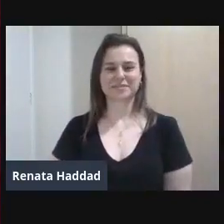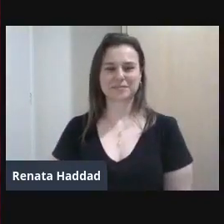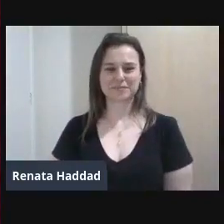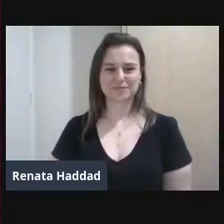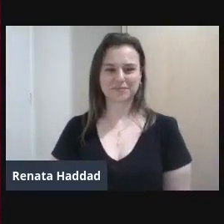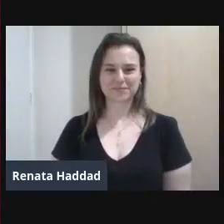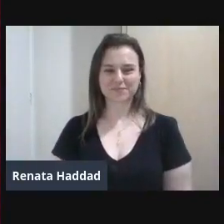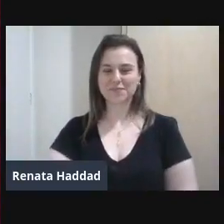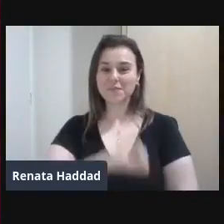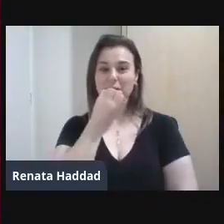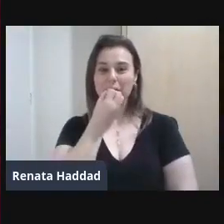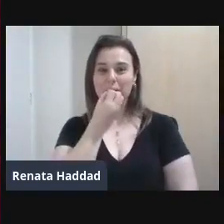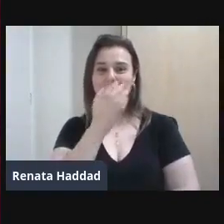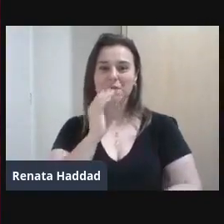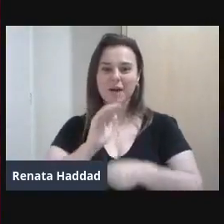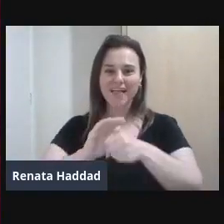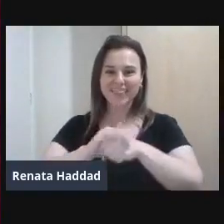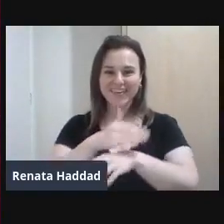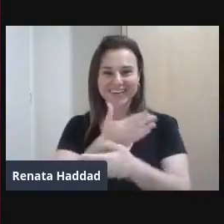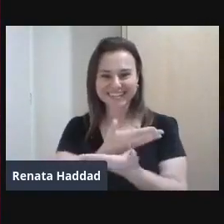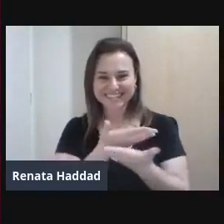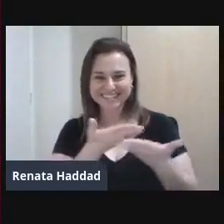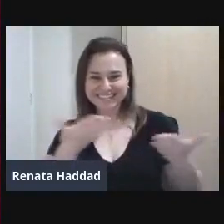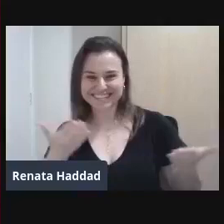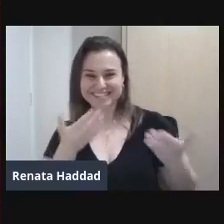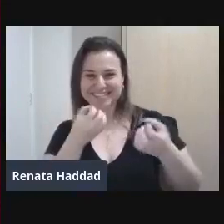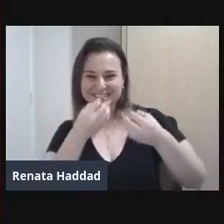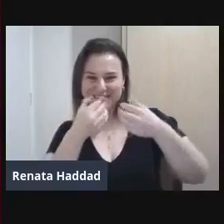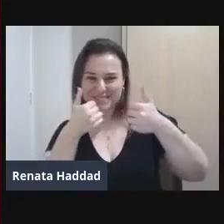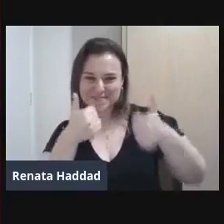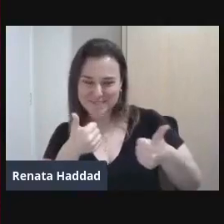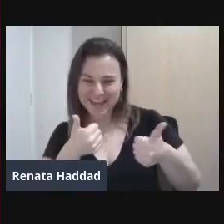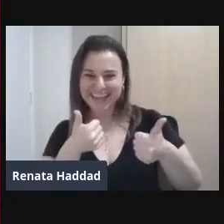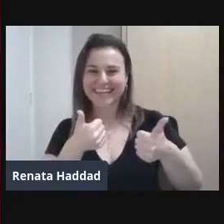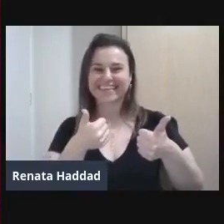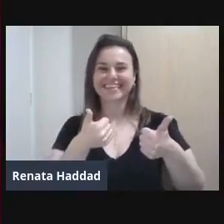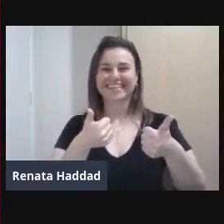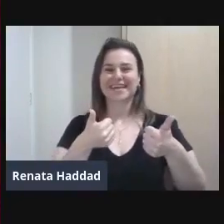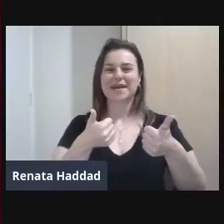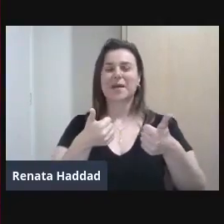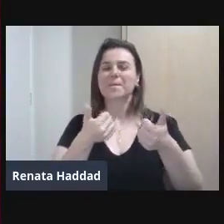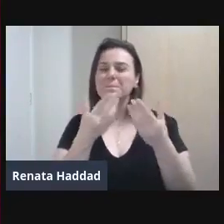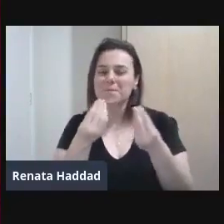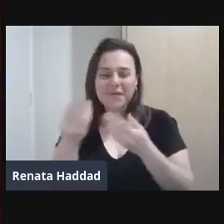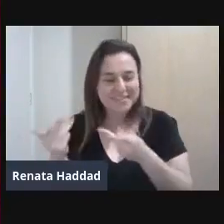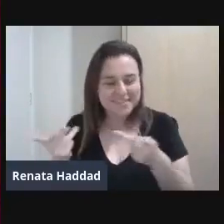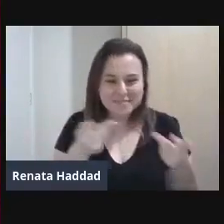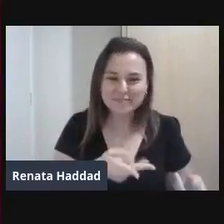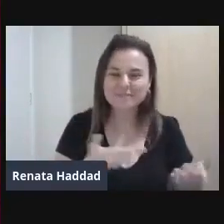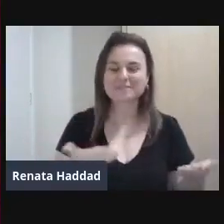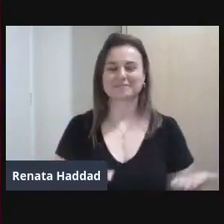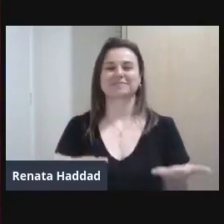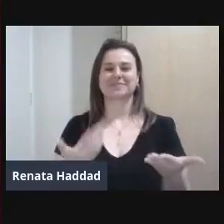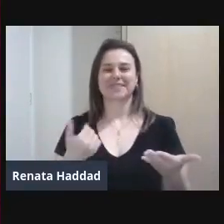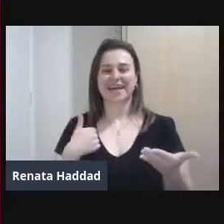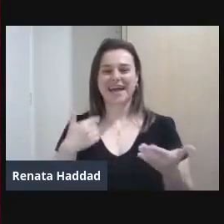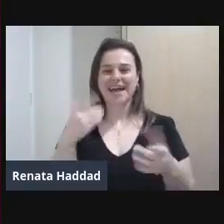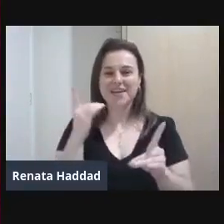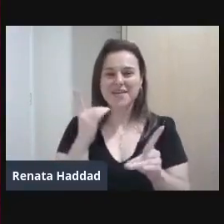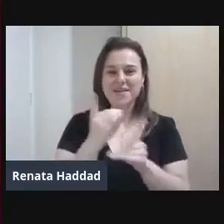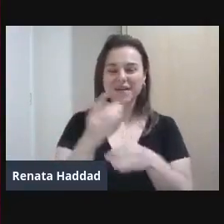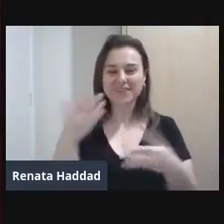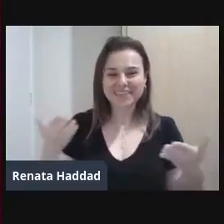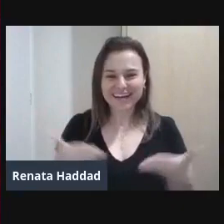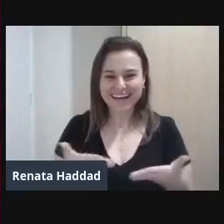Boa noite, minha gente! Tudo bem? Como vocês estão? Sejam muito bem-vindos a mais um encontro nesta live